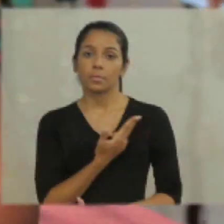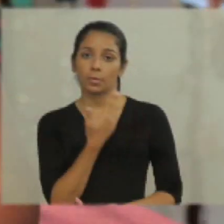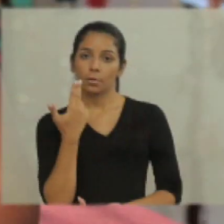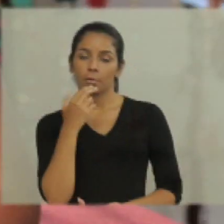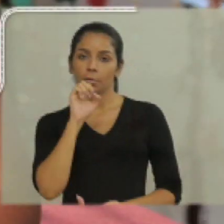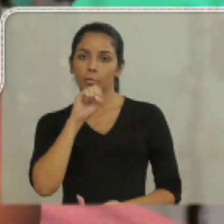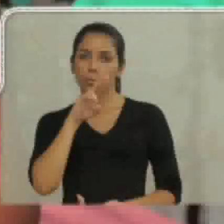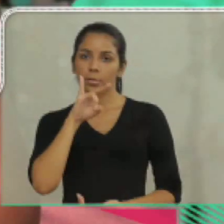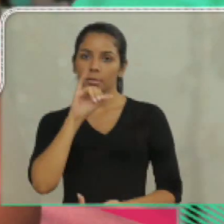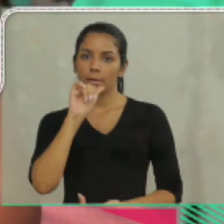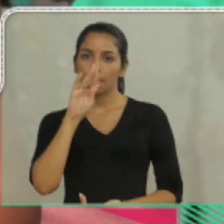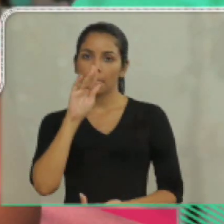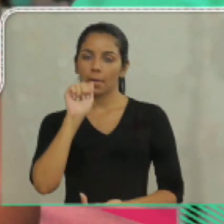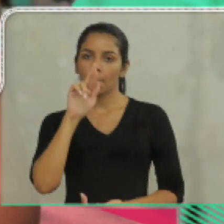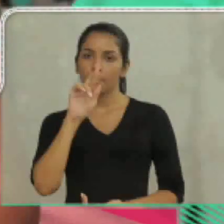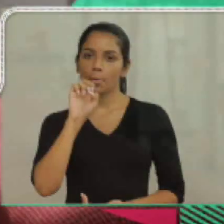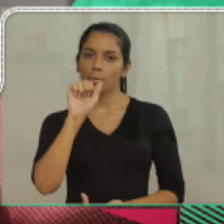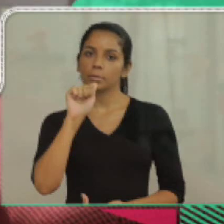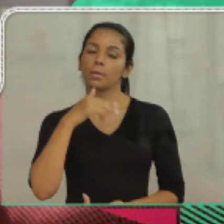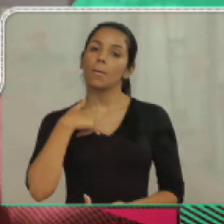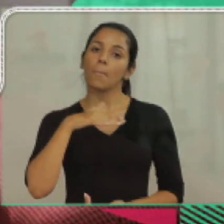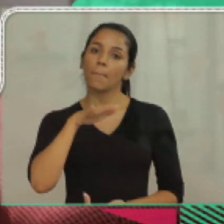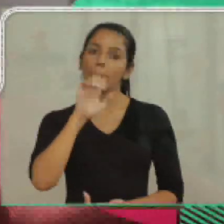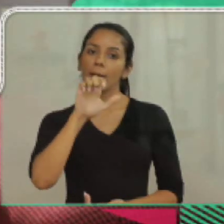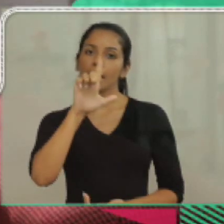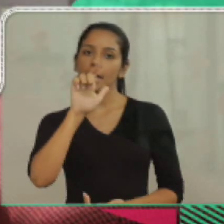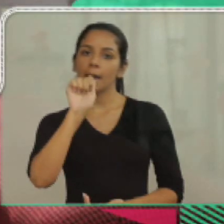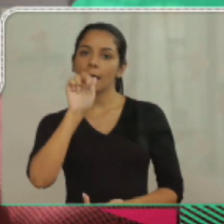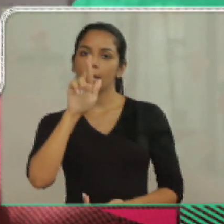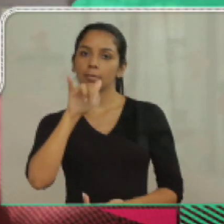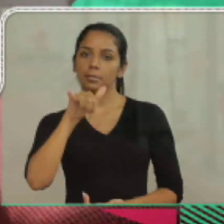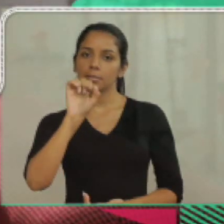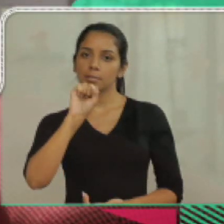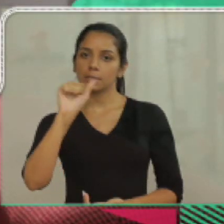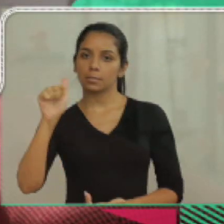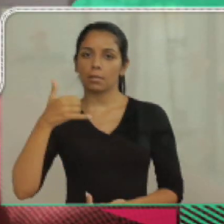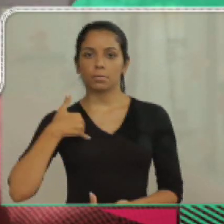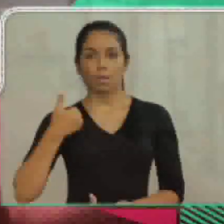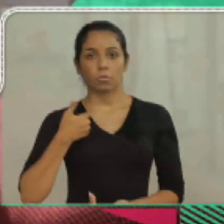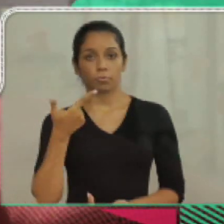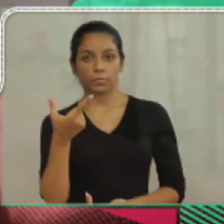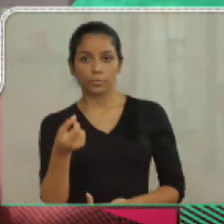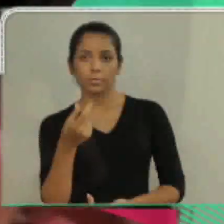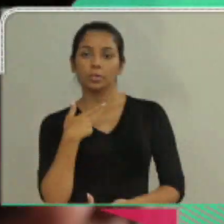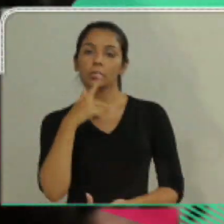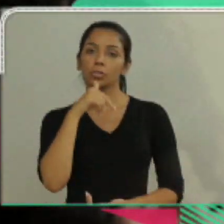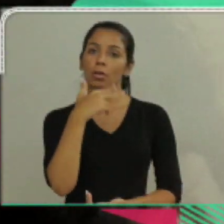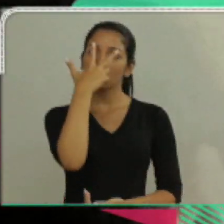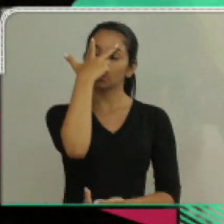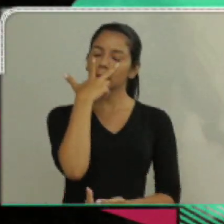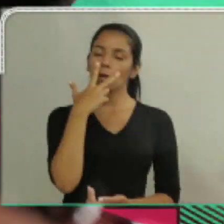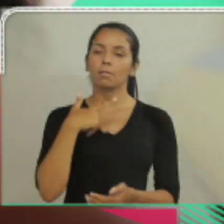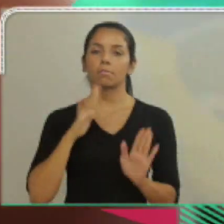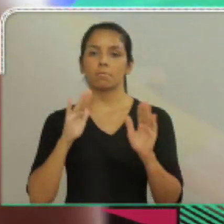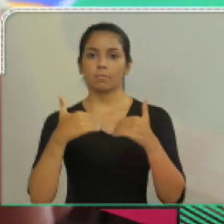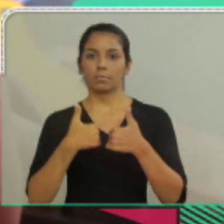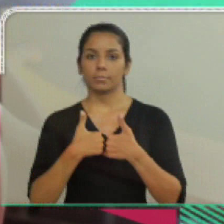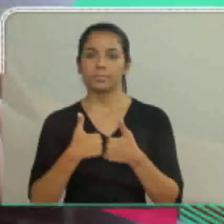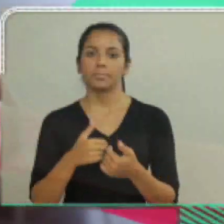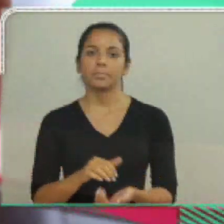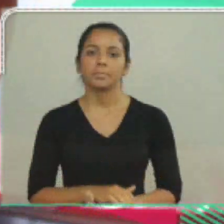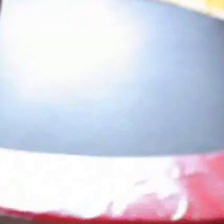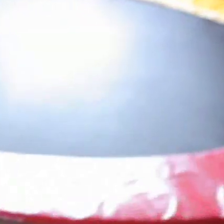em casa. Eu sou a Sônia Barbosa, sou mãe da Larissa, 20 anos, deficiente visual e autista.